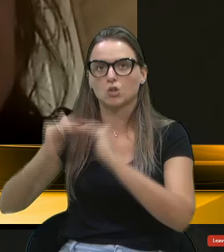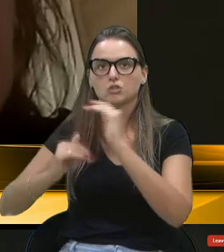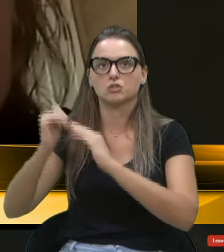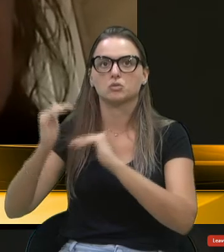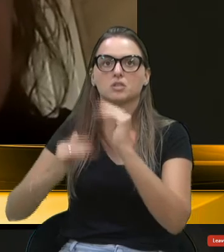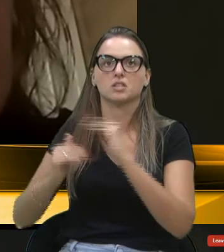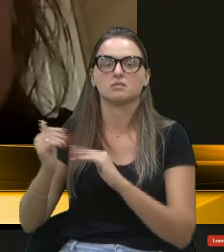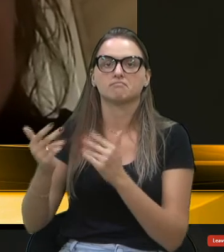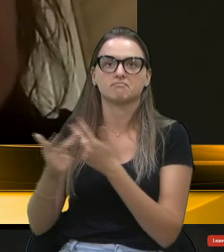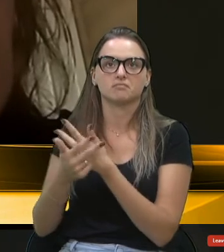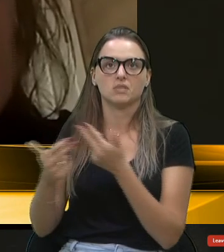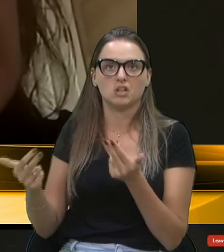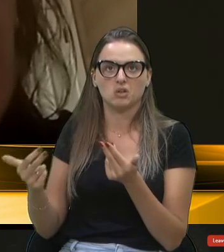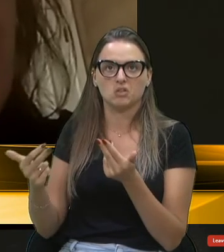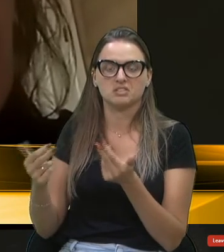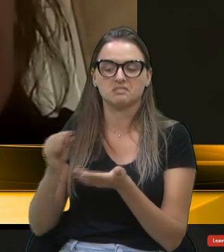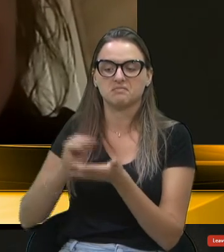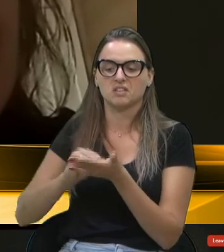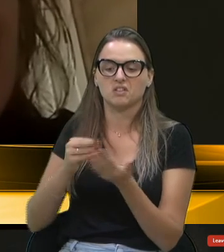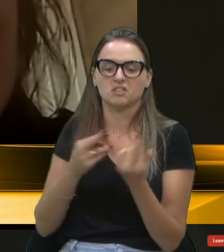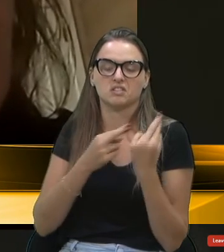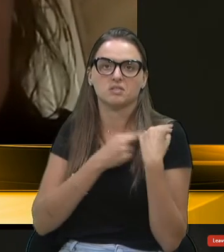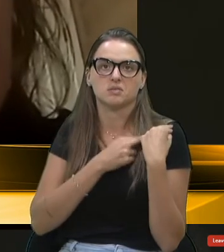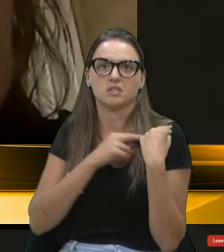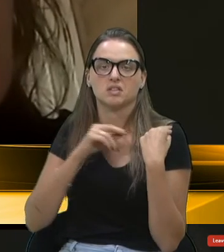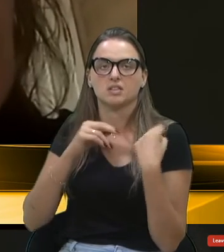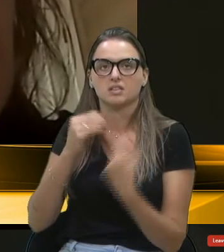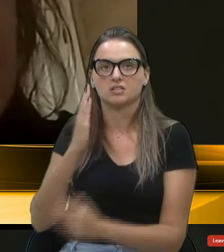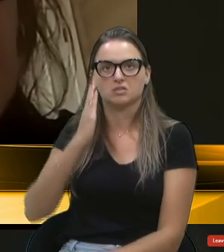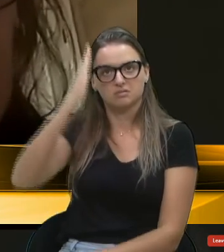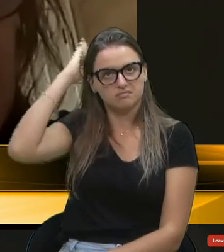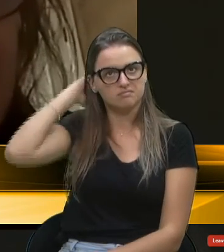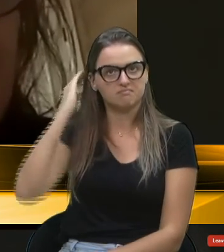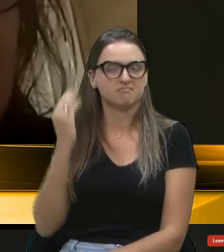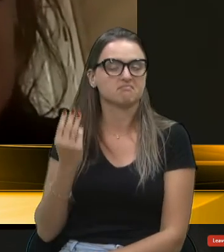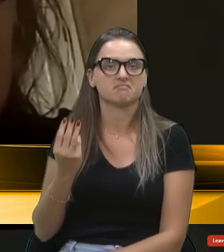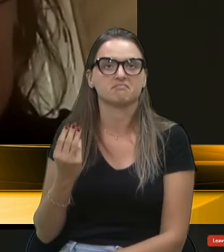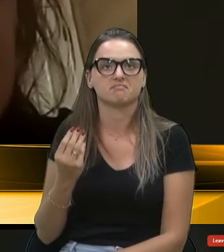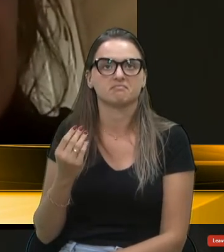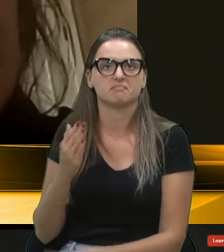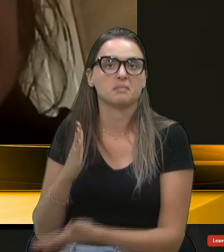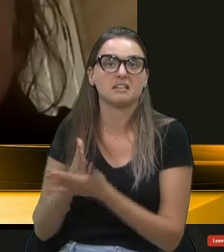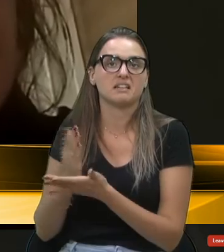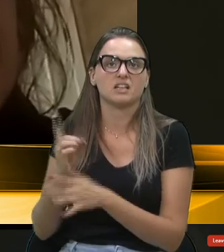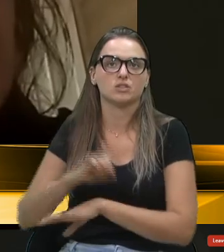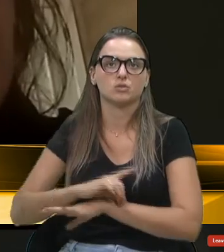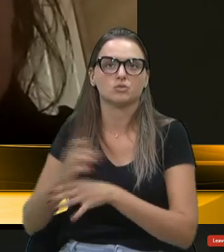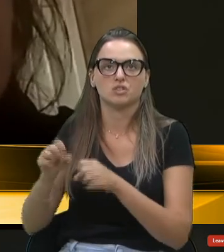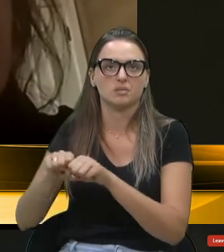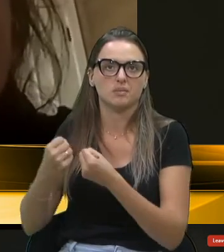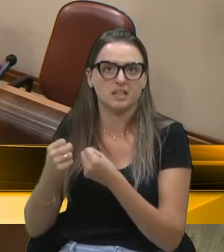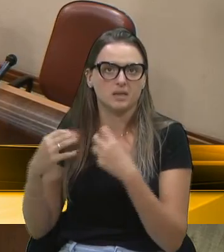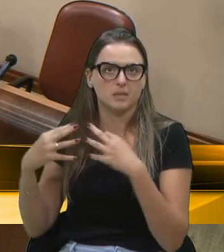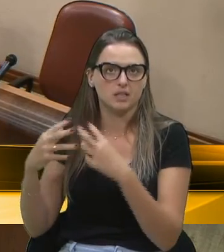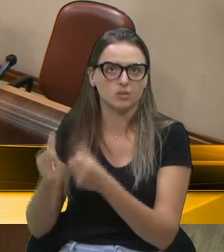que um prefeito irresponsável levou meio dia para destruir. Muito obrigada, seu presidente.